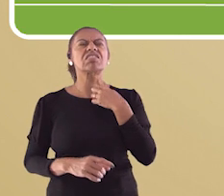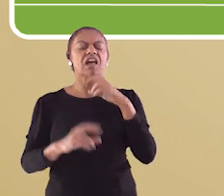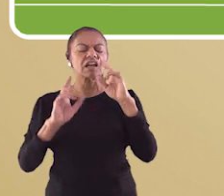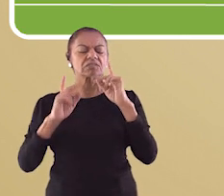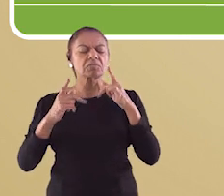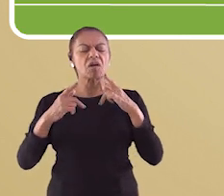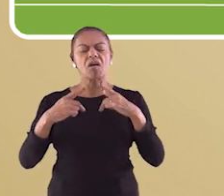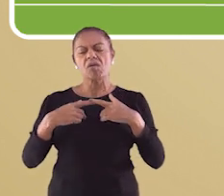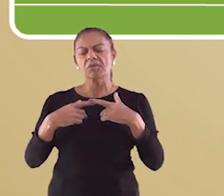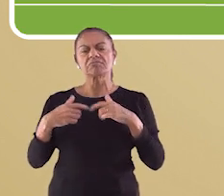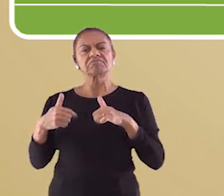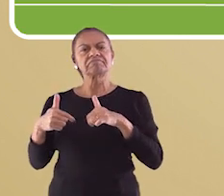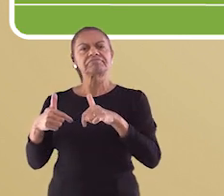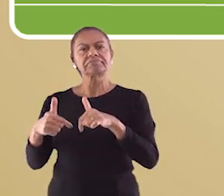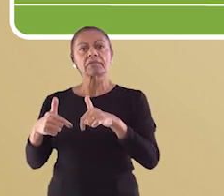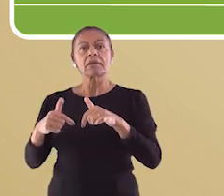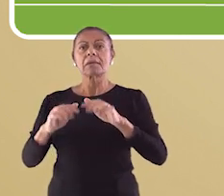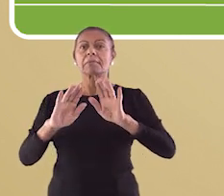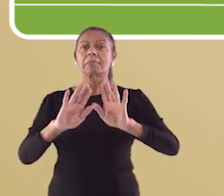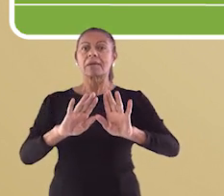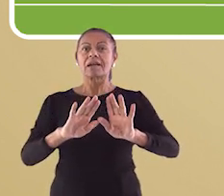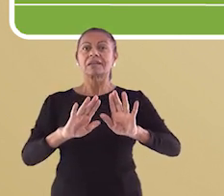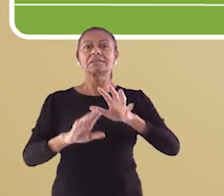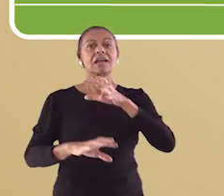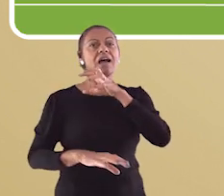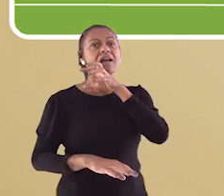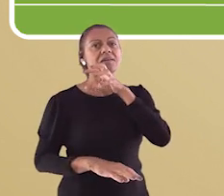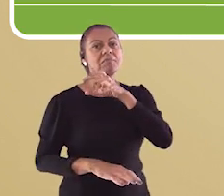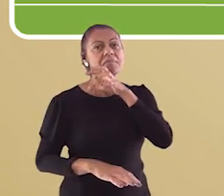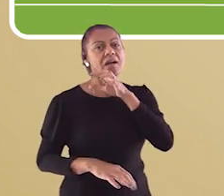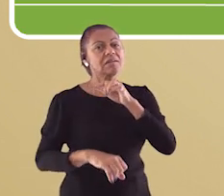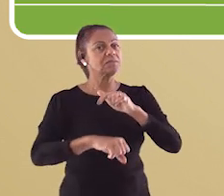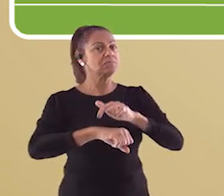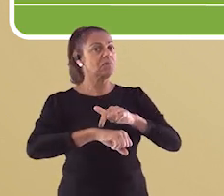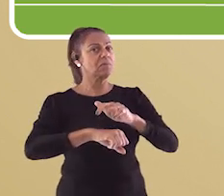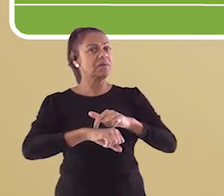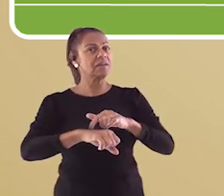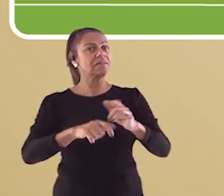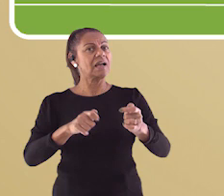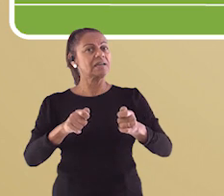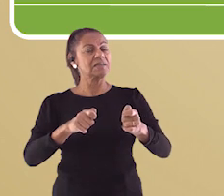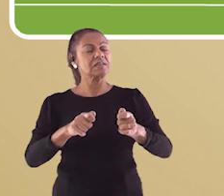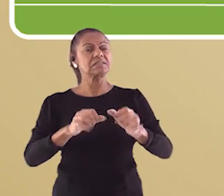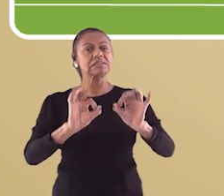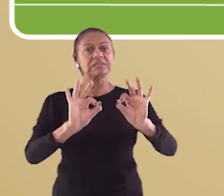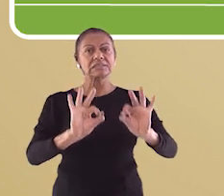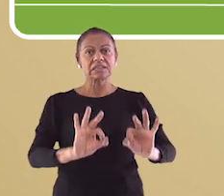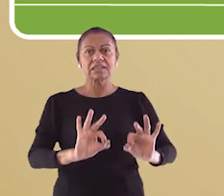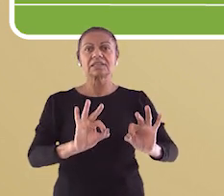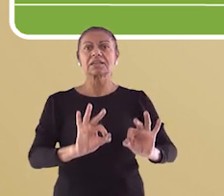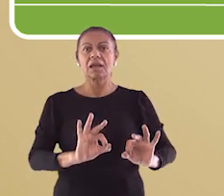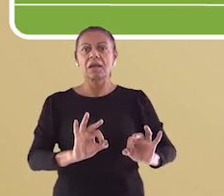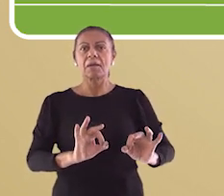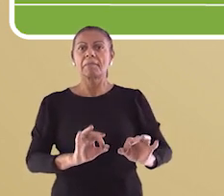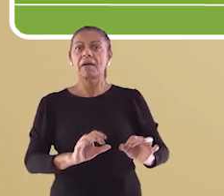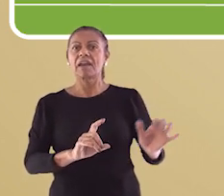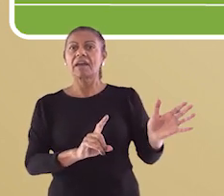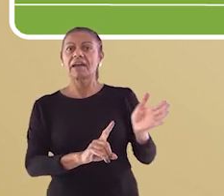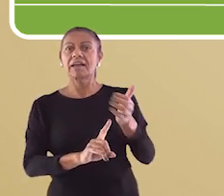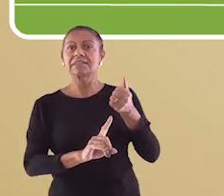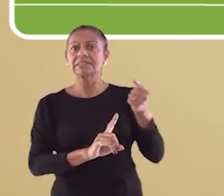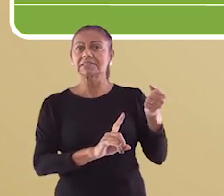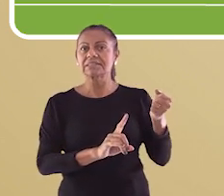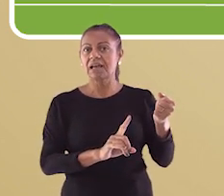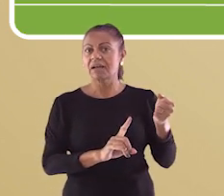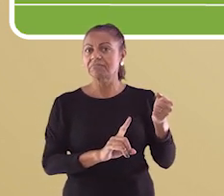lhe dá vontade. Porém, para os animais, há um momento adequado para tudo. Existe uma hora certa para caçar,